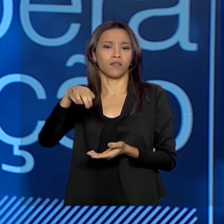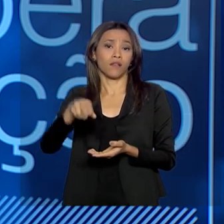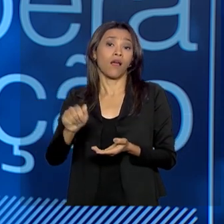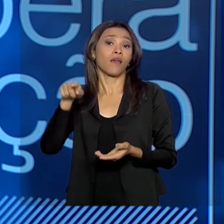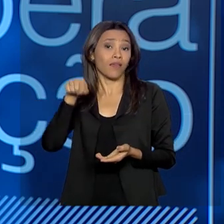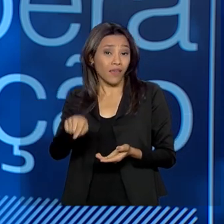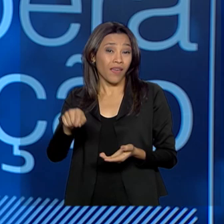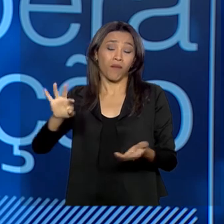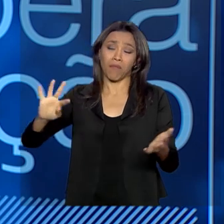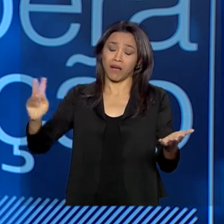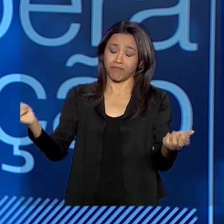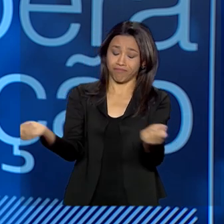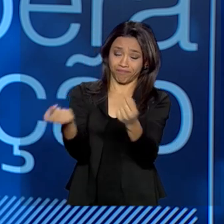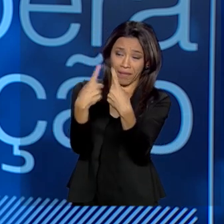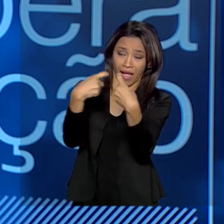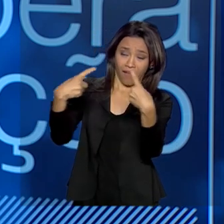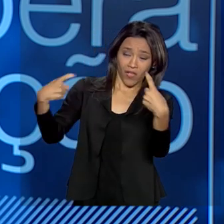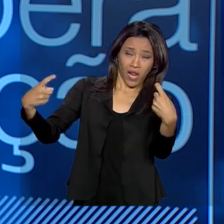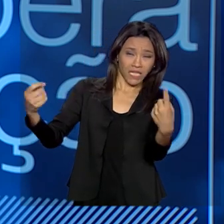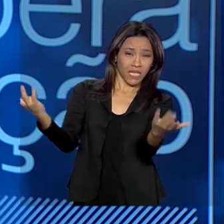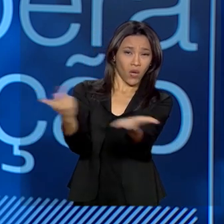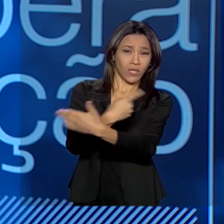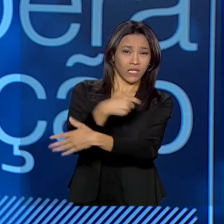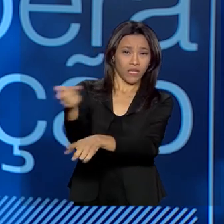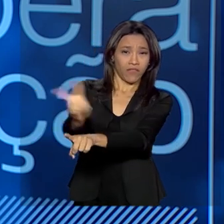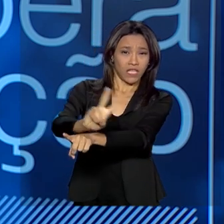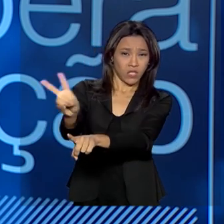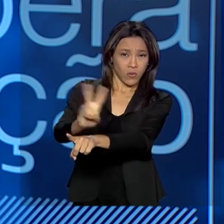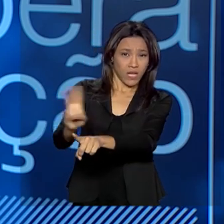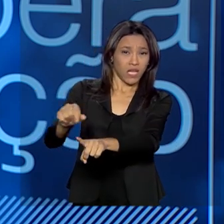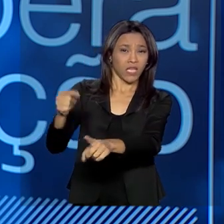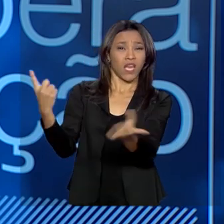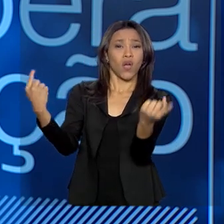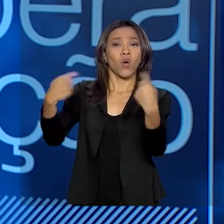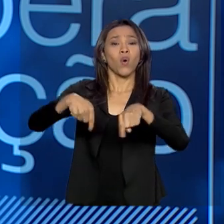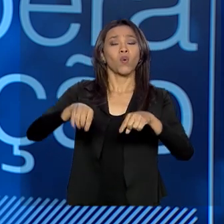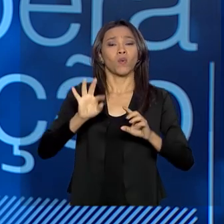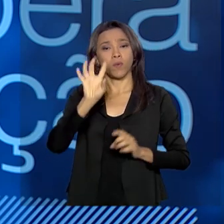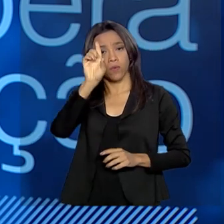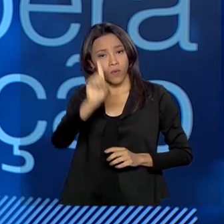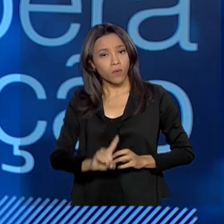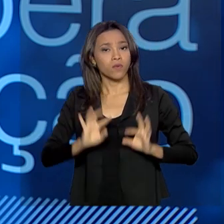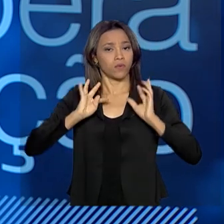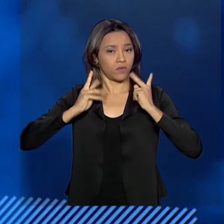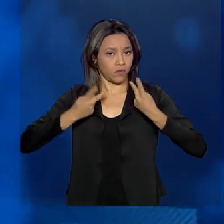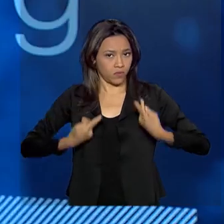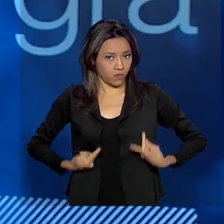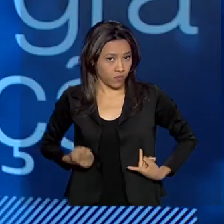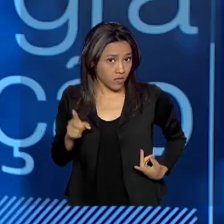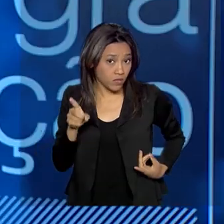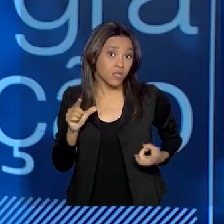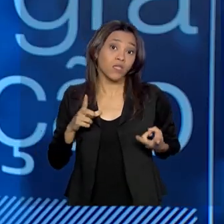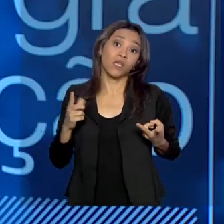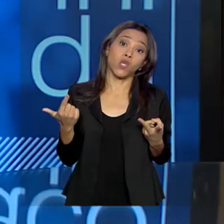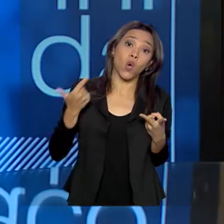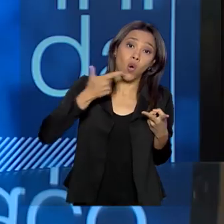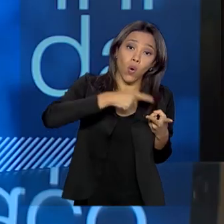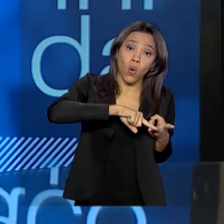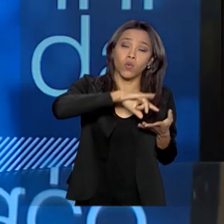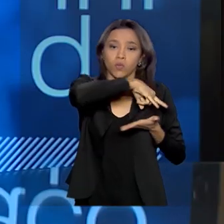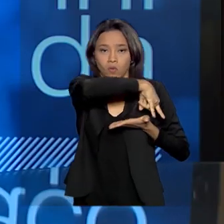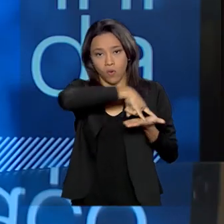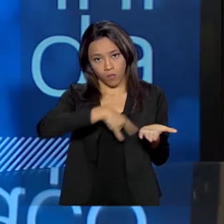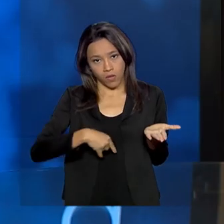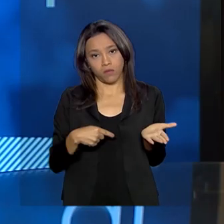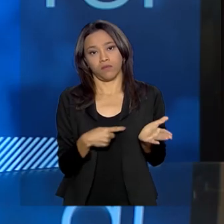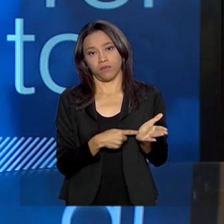generalizada violação de direitos humanos. Vale para o Sirius também. Isso foi outra declaração, a